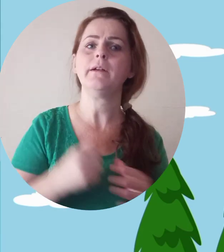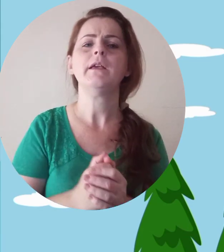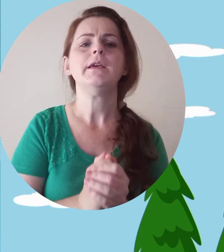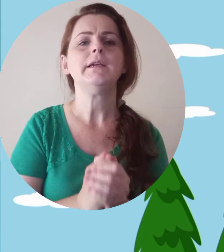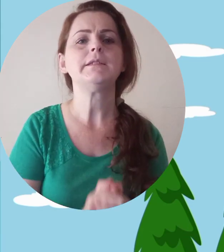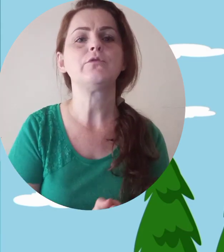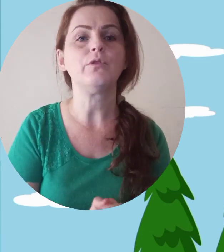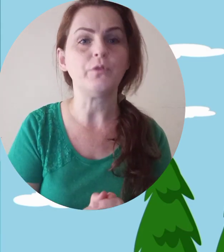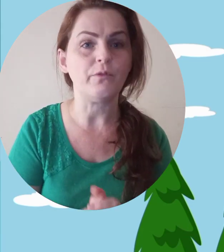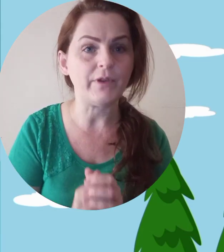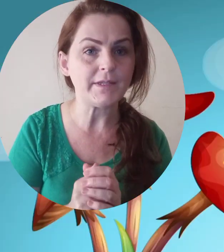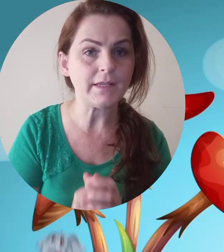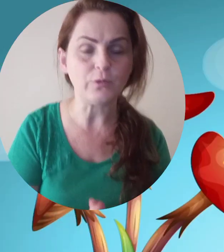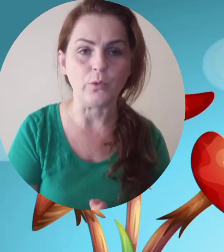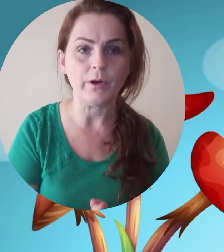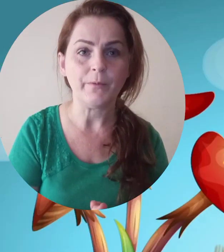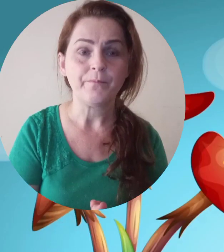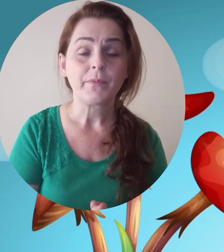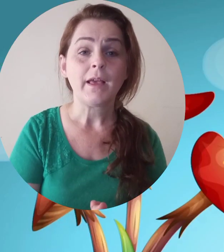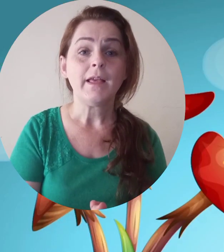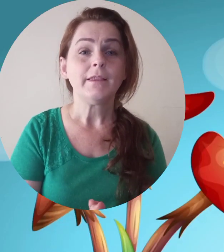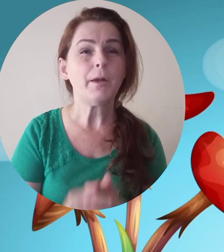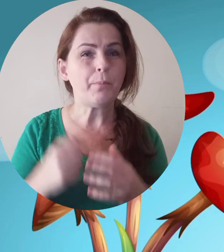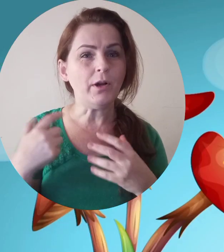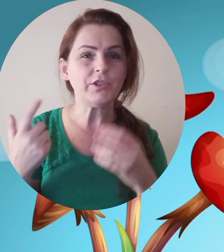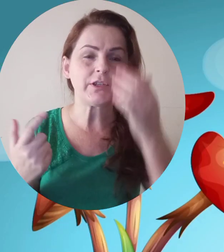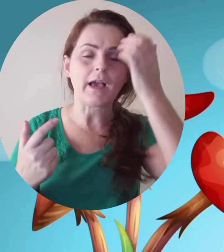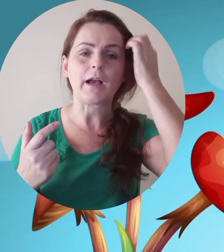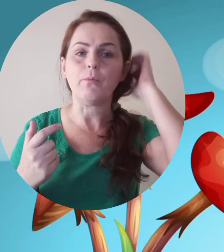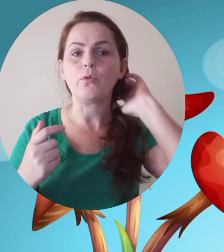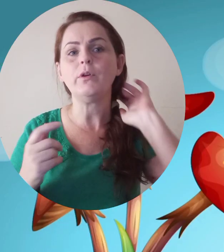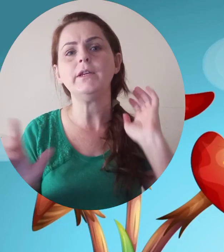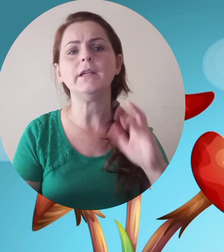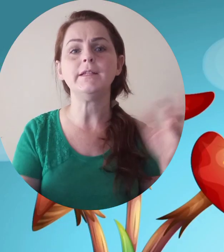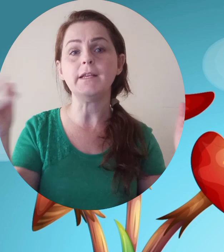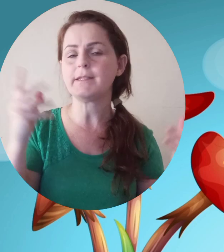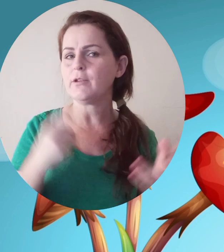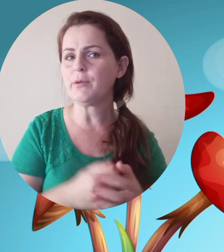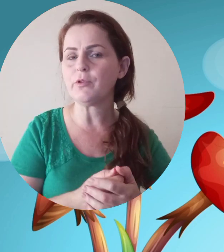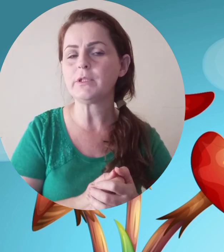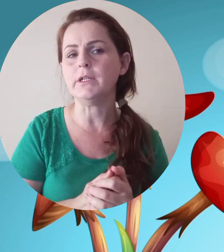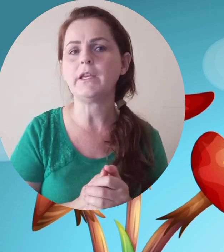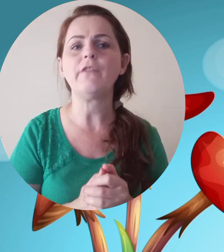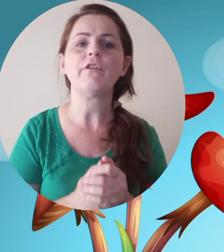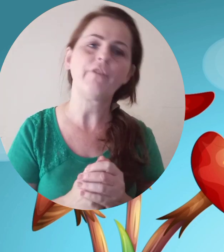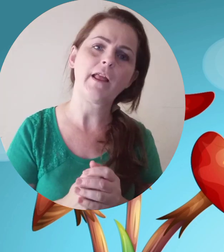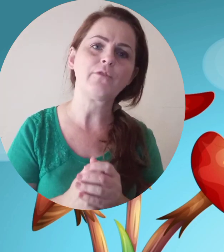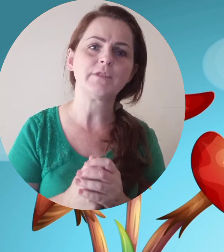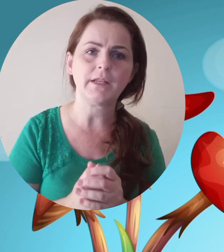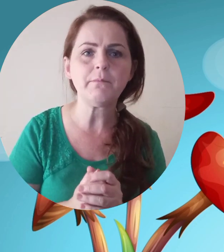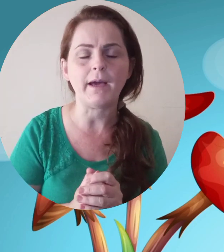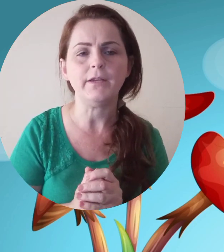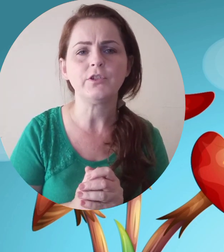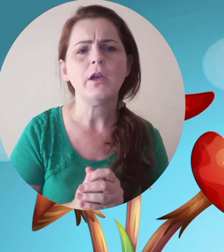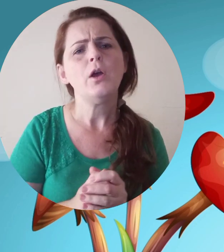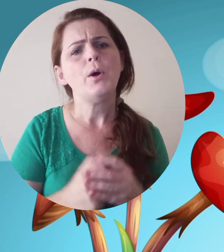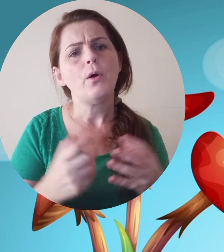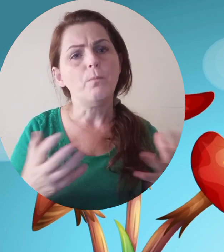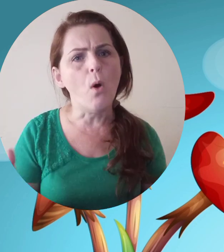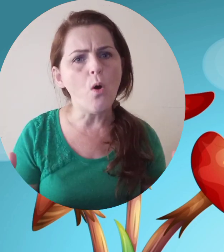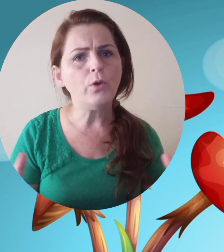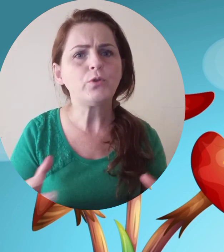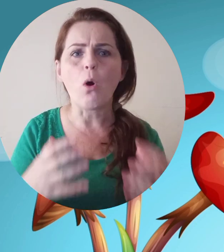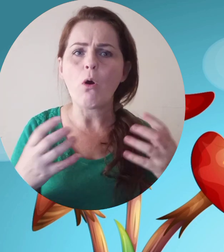montanha e se tornou o vencedor. Depois que acabou a corrida, ele desceu da montanha e foi falar com os animais.